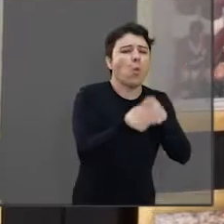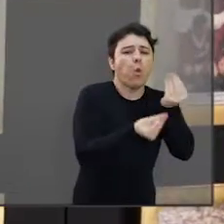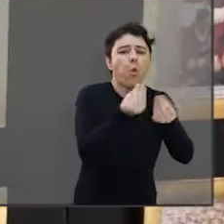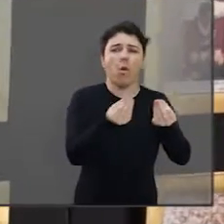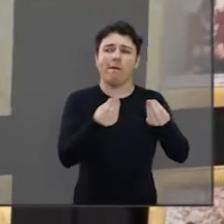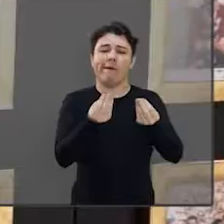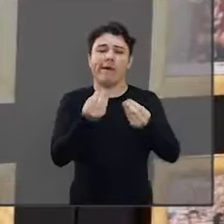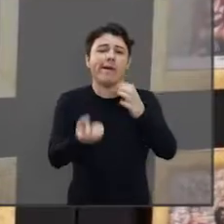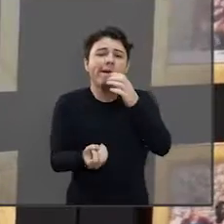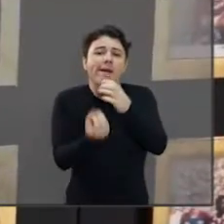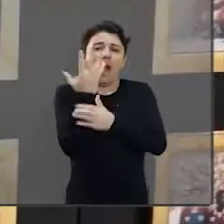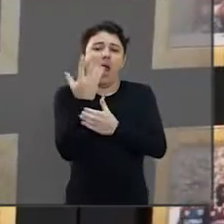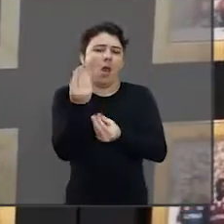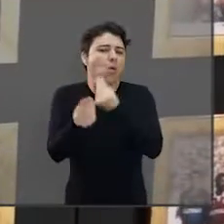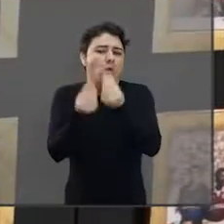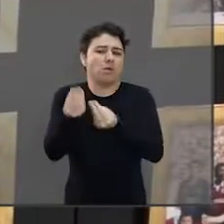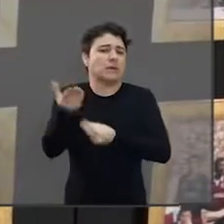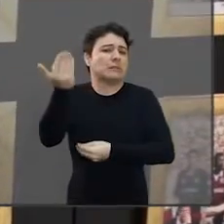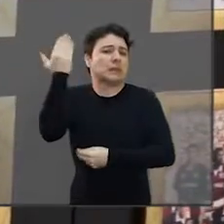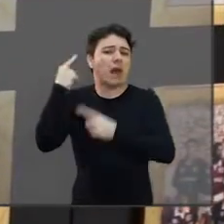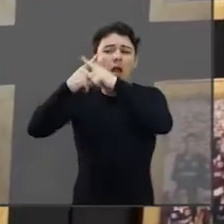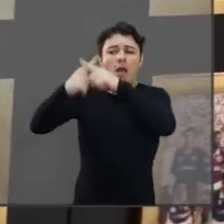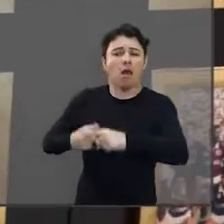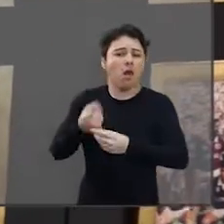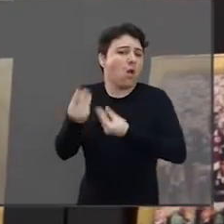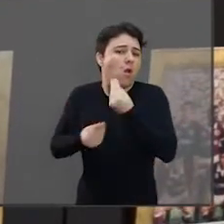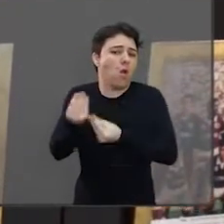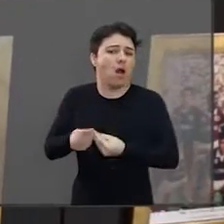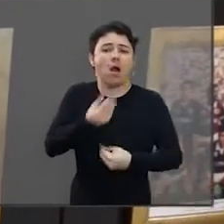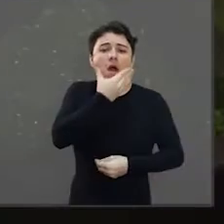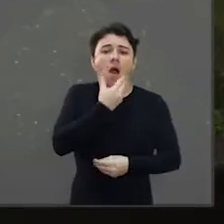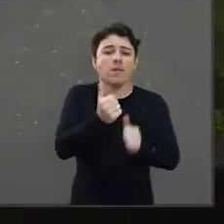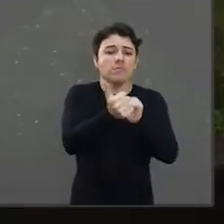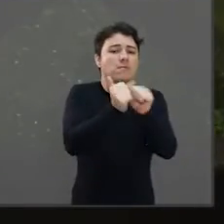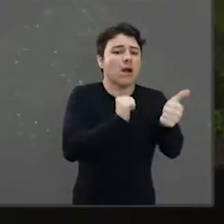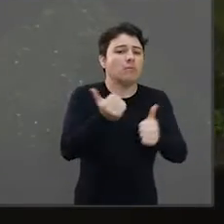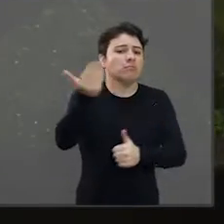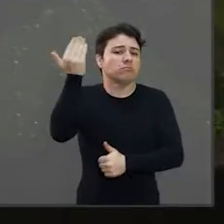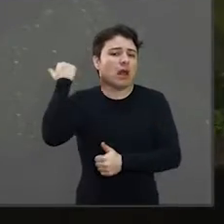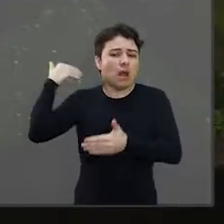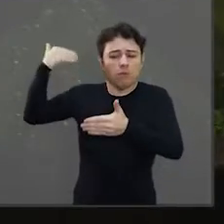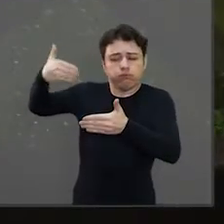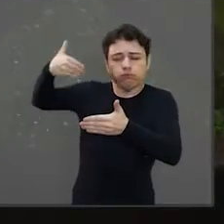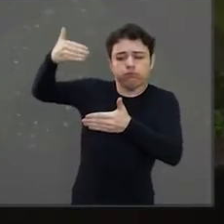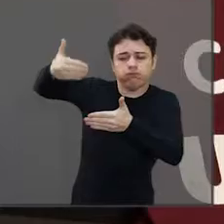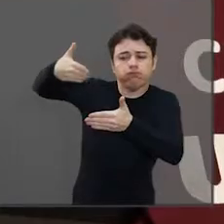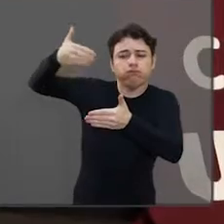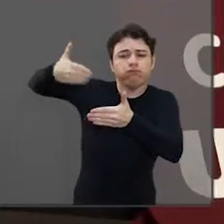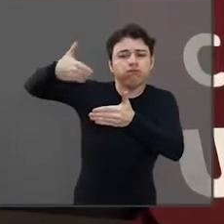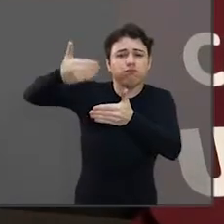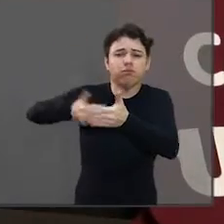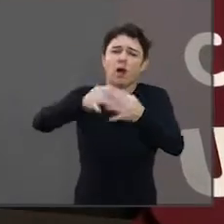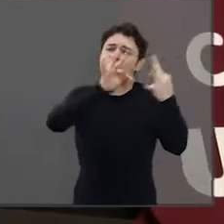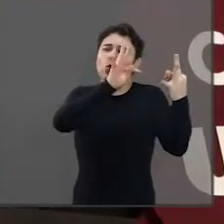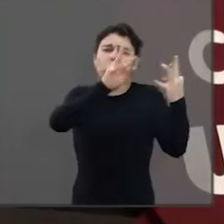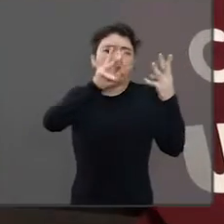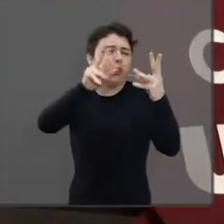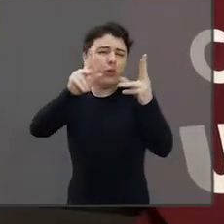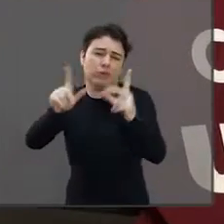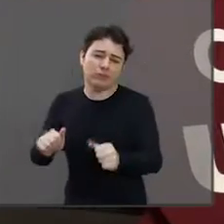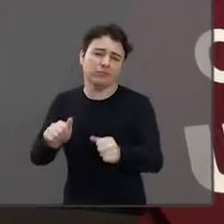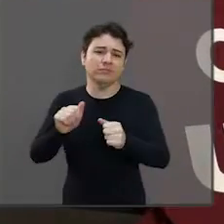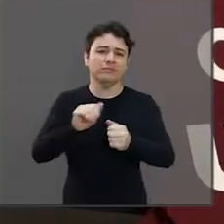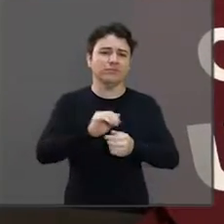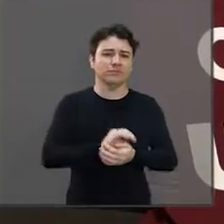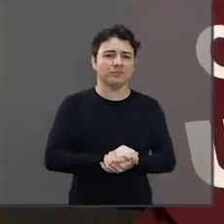organização, de como se formou, os campeonatos, os jogadores, tudo o que passou no desenvolvimento dessa nossa